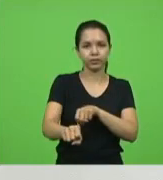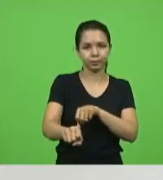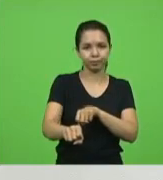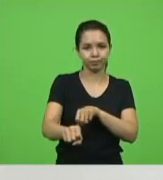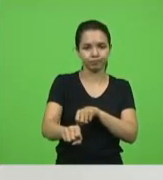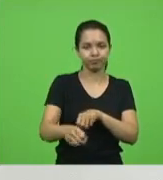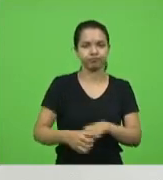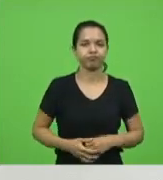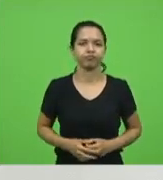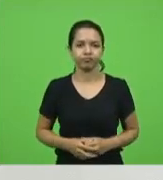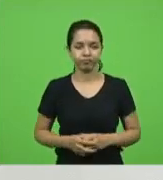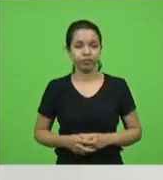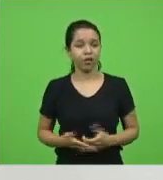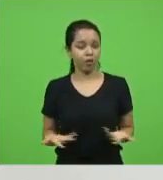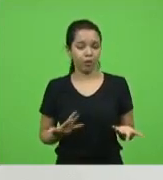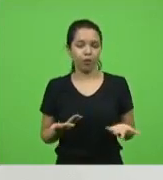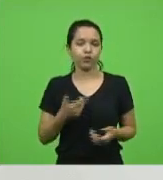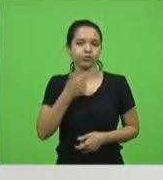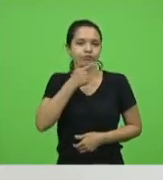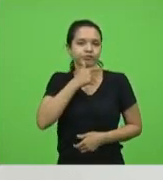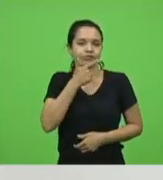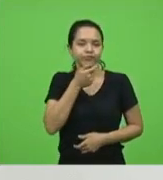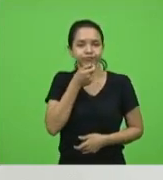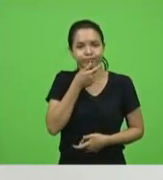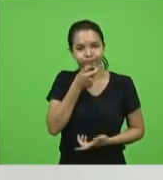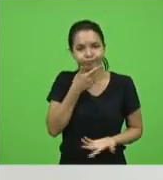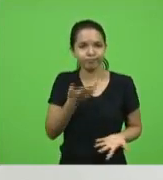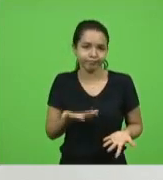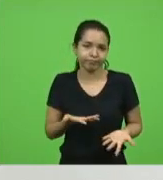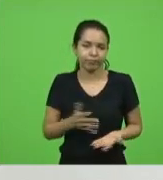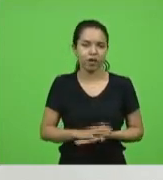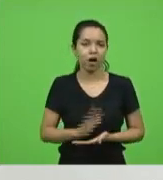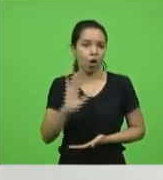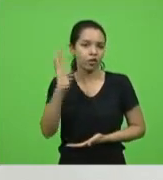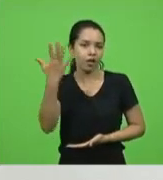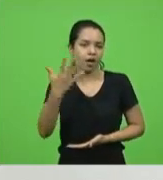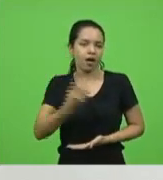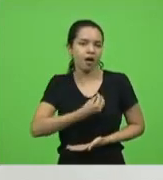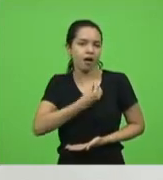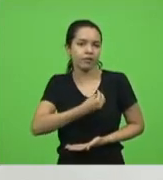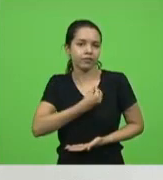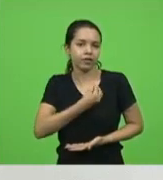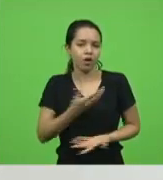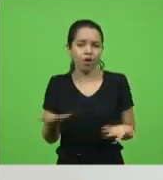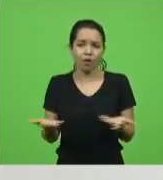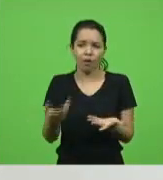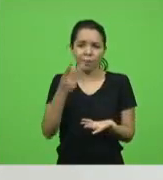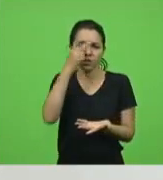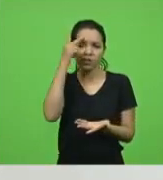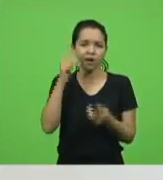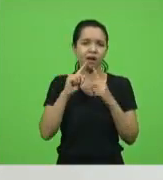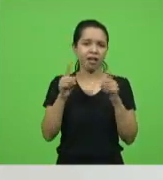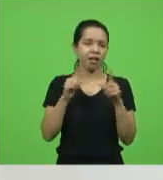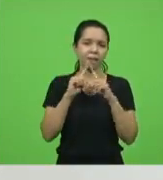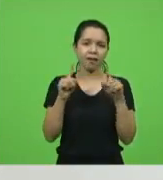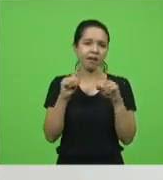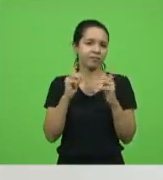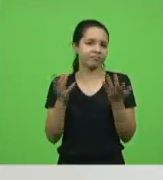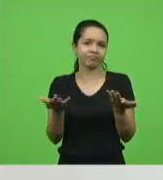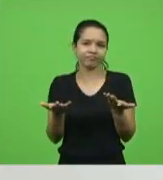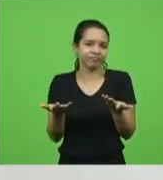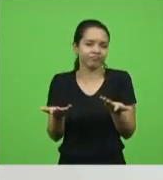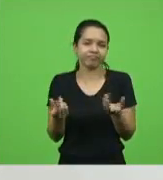Falo isso até com humor, hoje eu dou risada disso, é legal, a gente passa por essas coisas na vida, a gente vê hoje o pessoal reclamando de coisas tão...